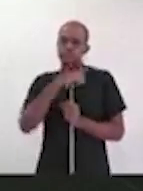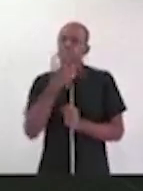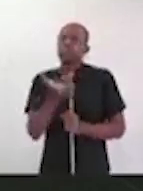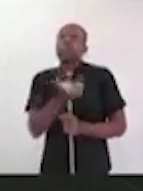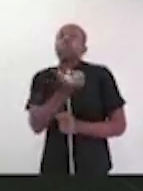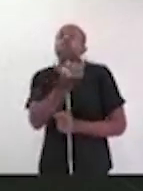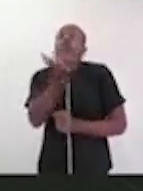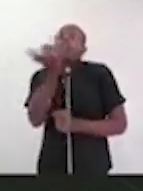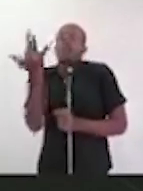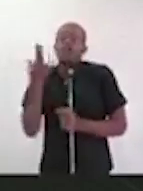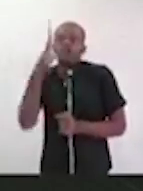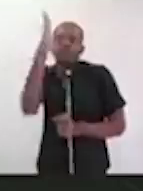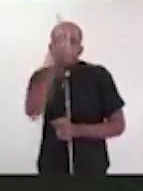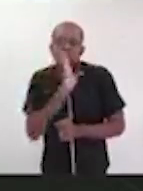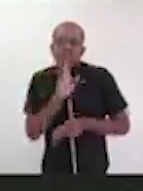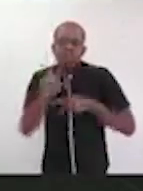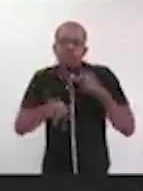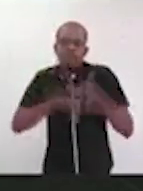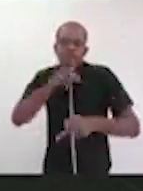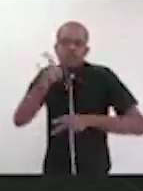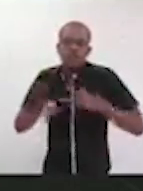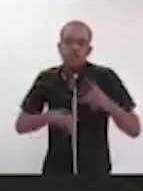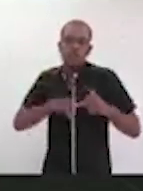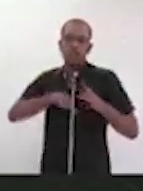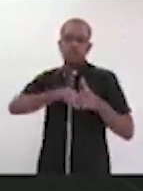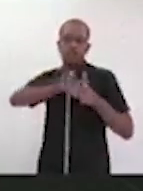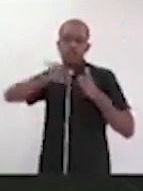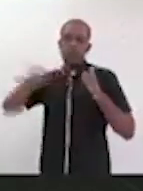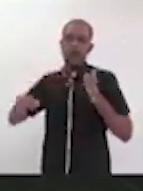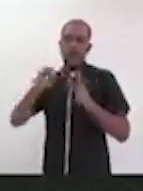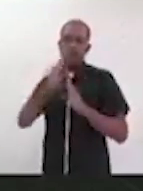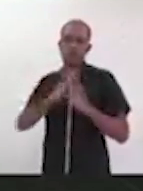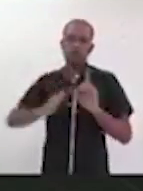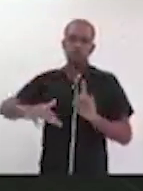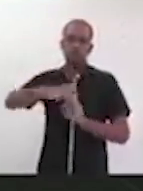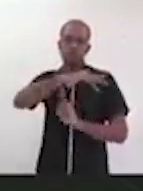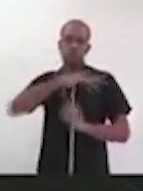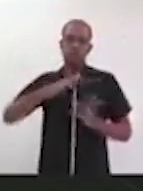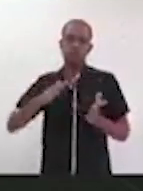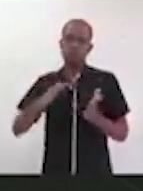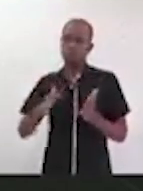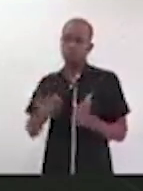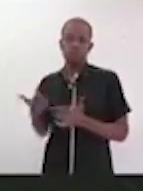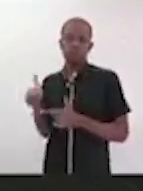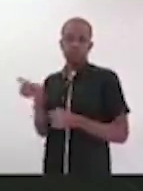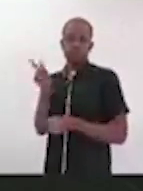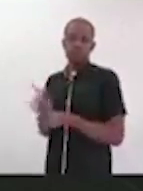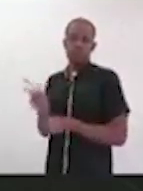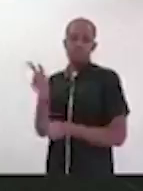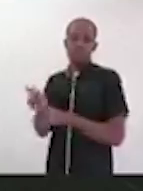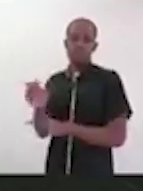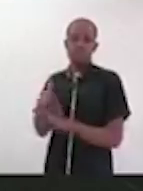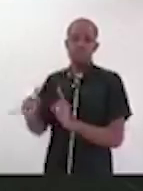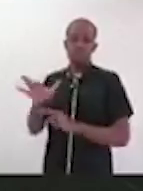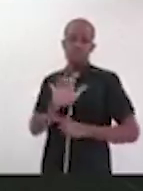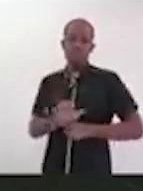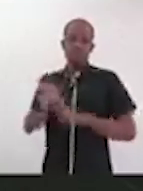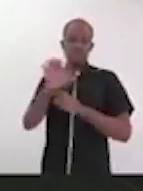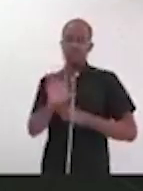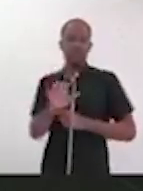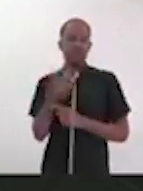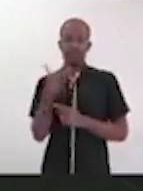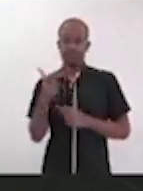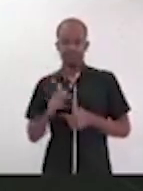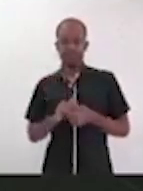brasileiros a parte da sociedade brasileira sem a proteção social do Estado tão grande como